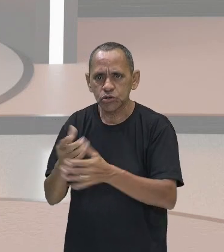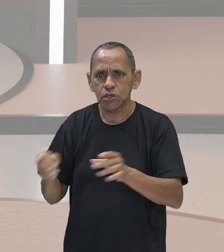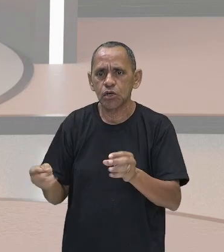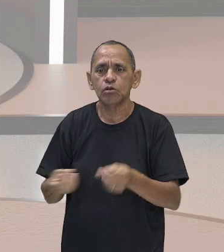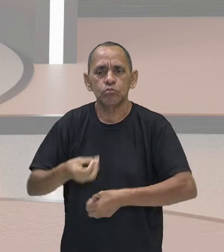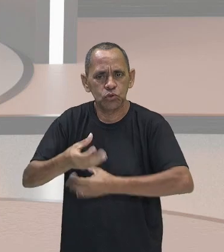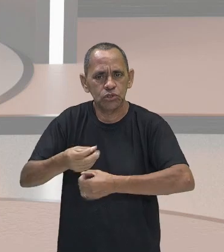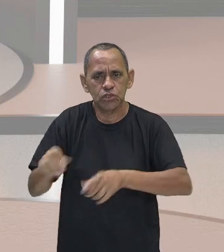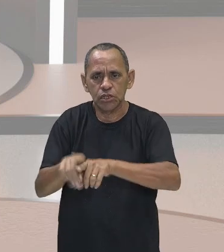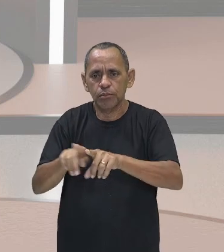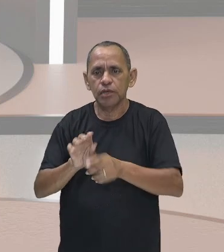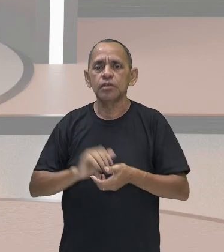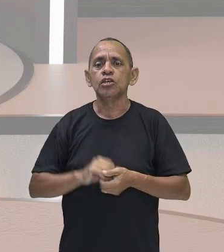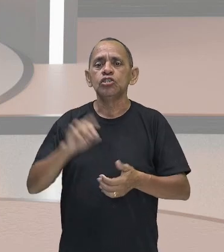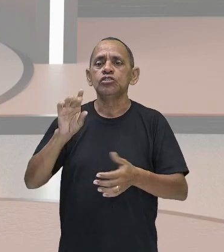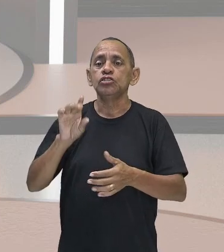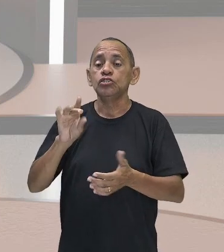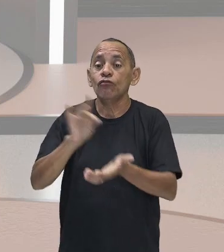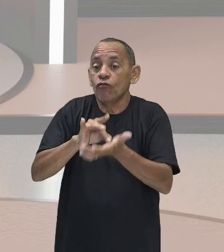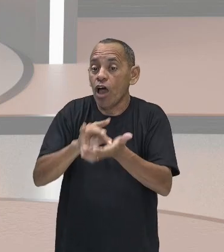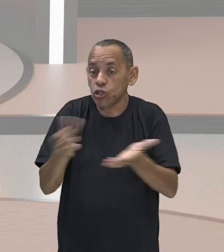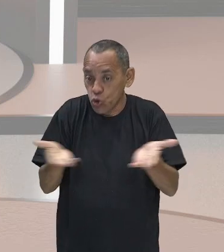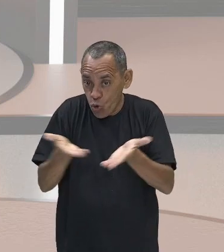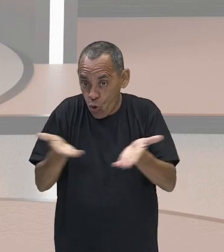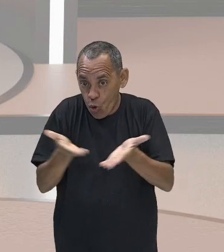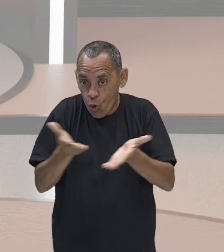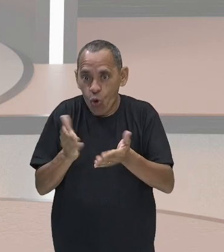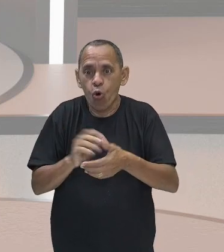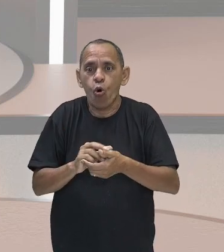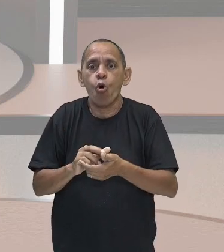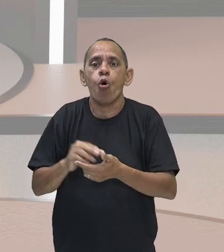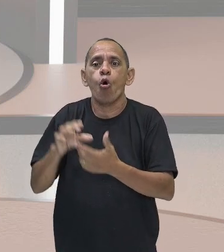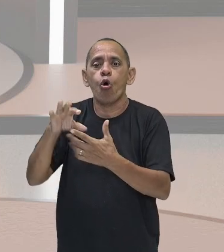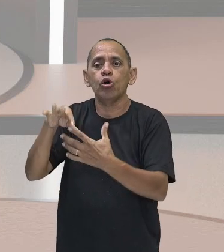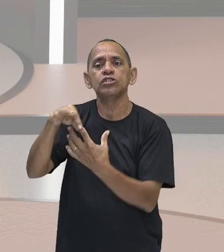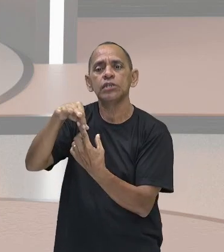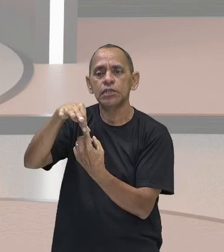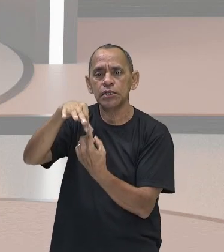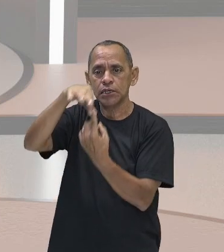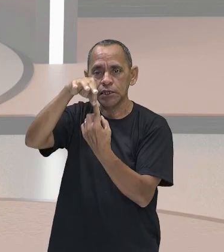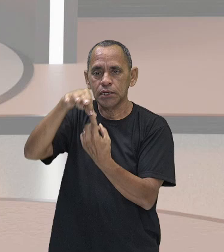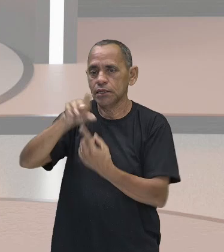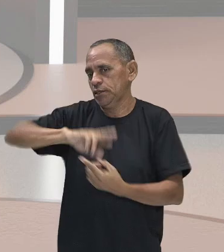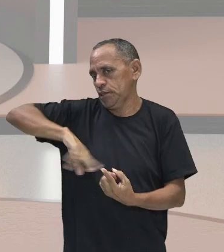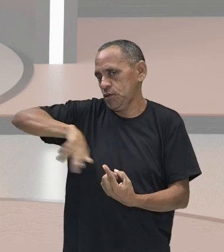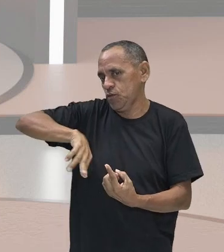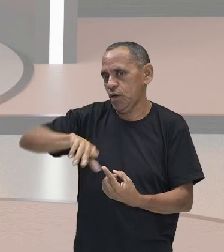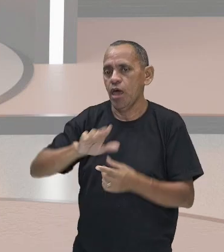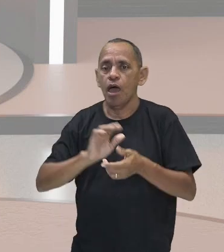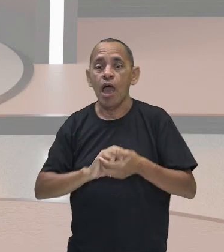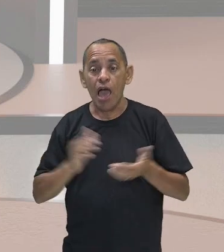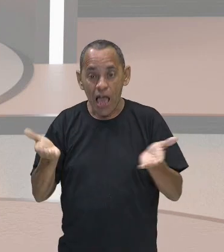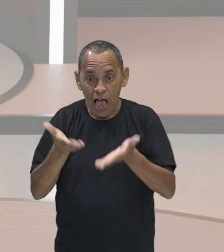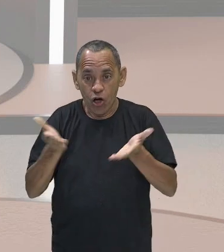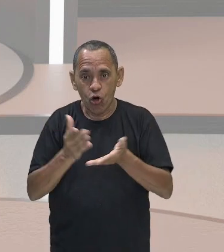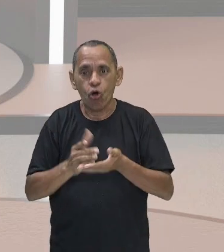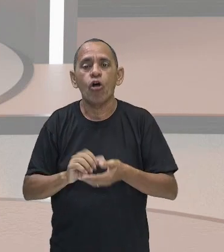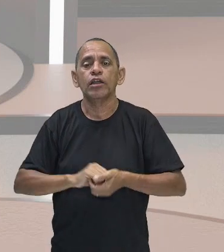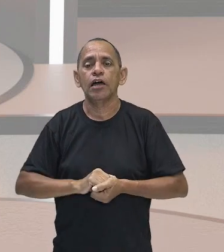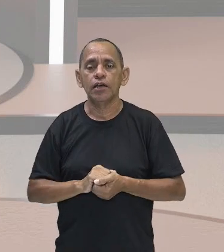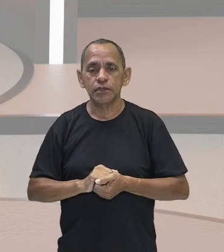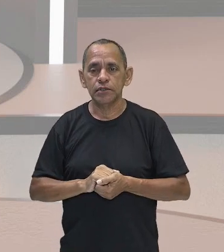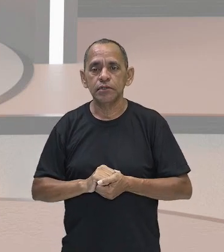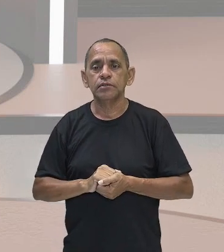de certa forma, ele não é mais o dono de um meio de produção, não é mais o dono do conhecimento e também não mais o do